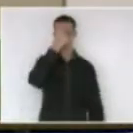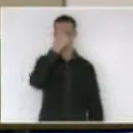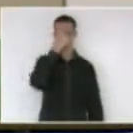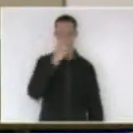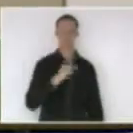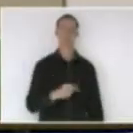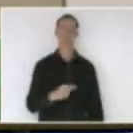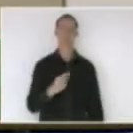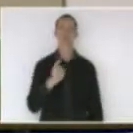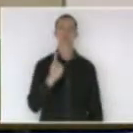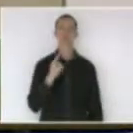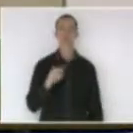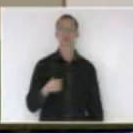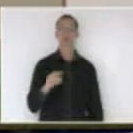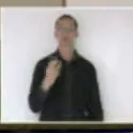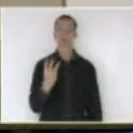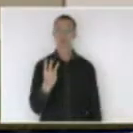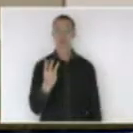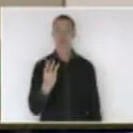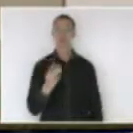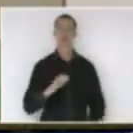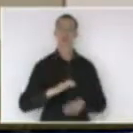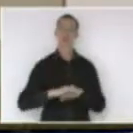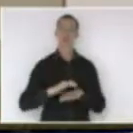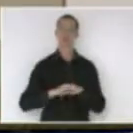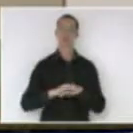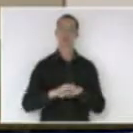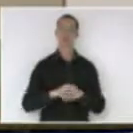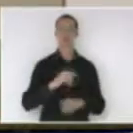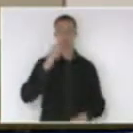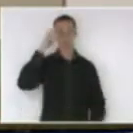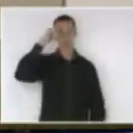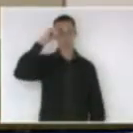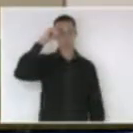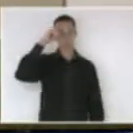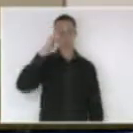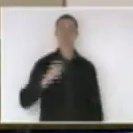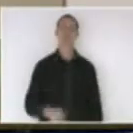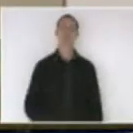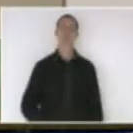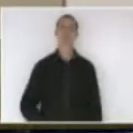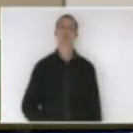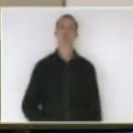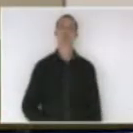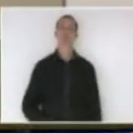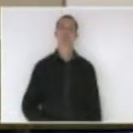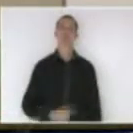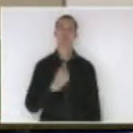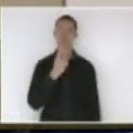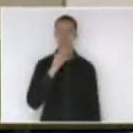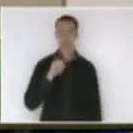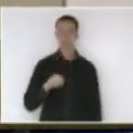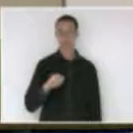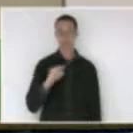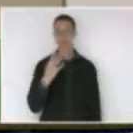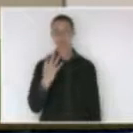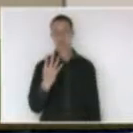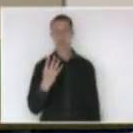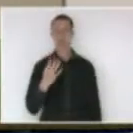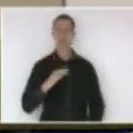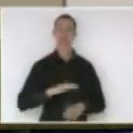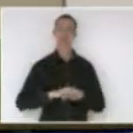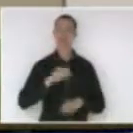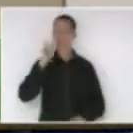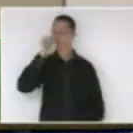requerimento mil e três do deputado Marcos Vieira requerimento mil e quatro deputado